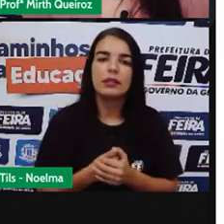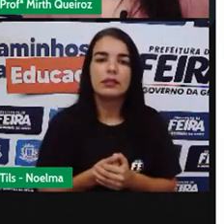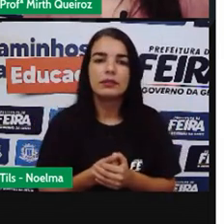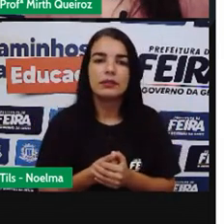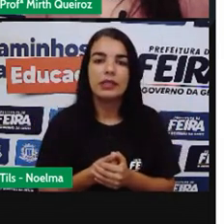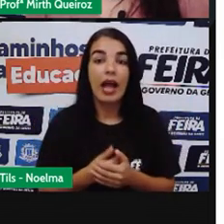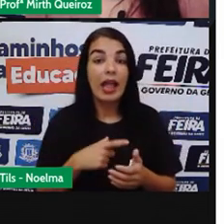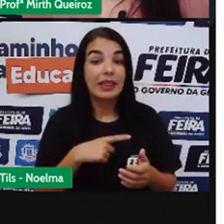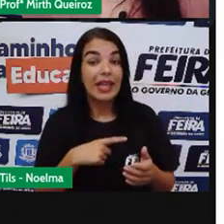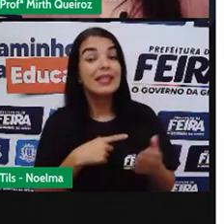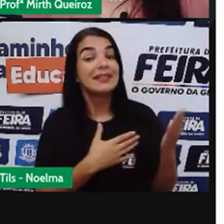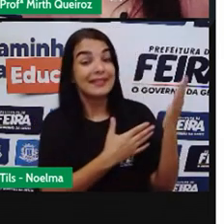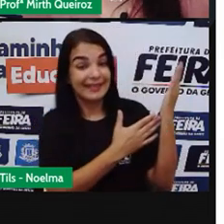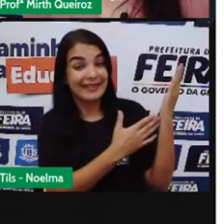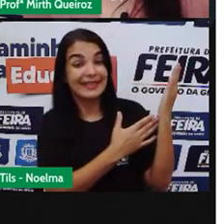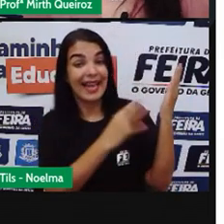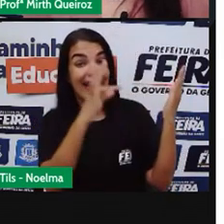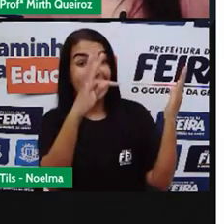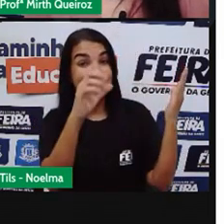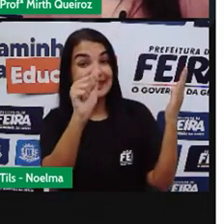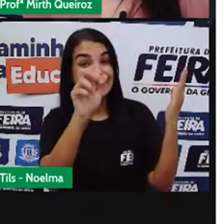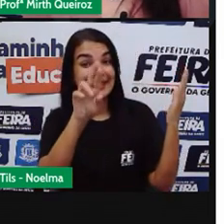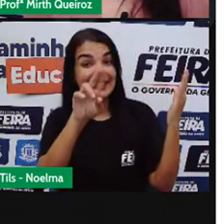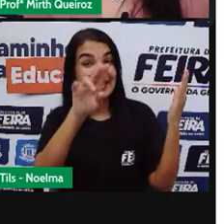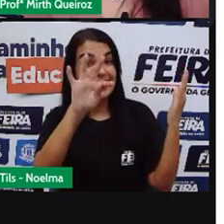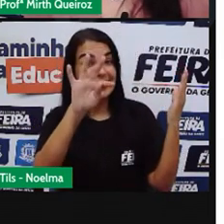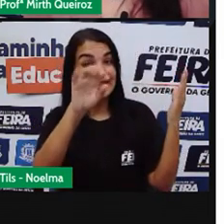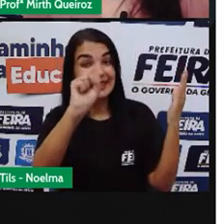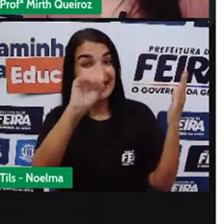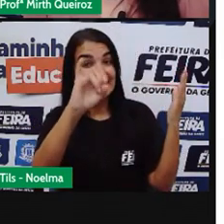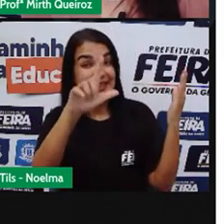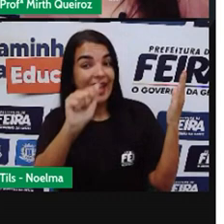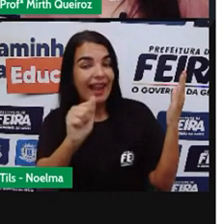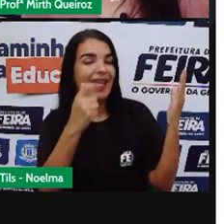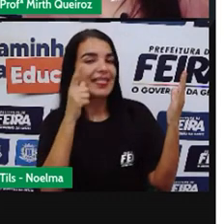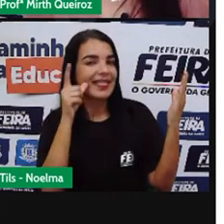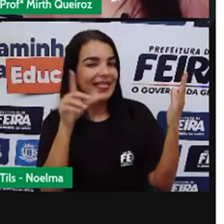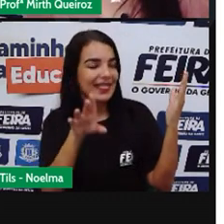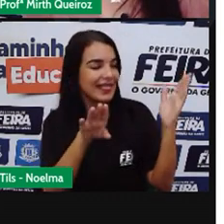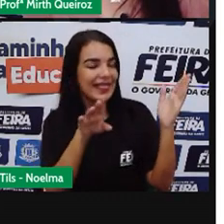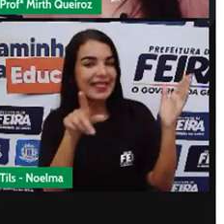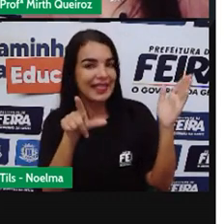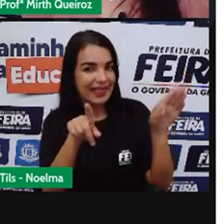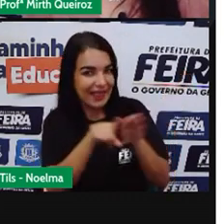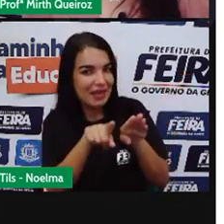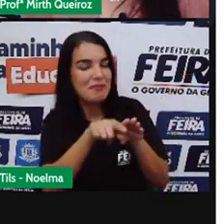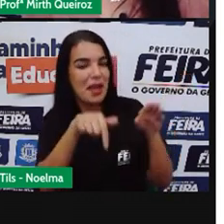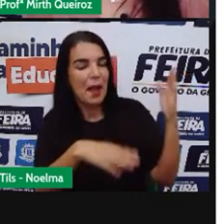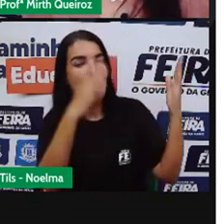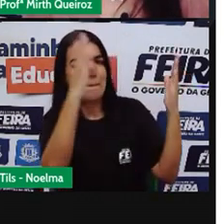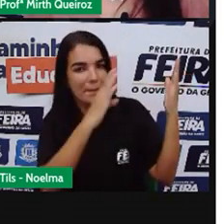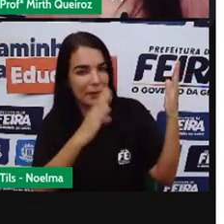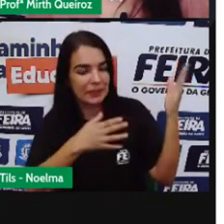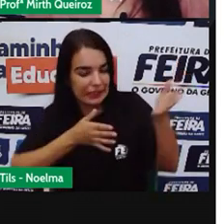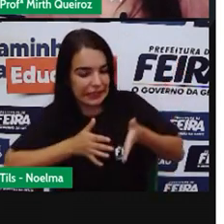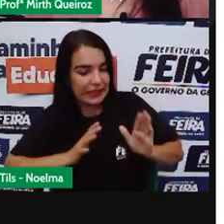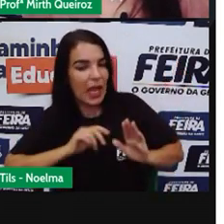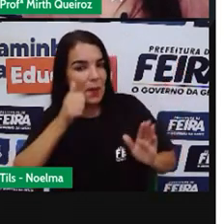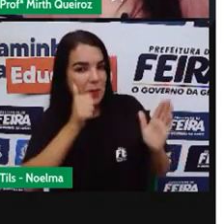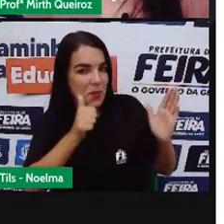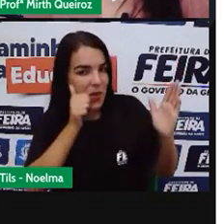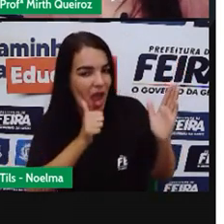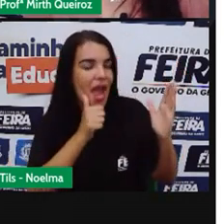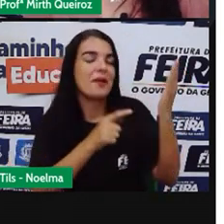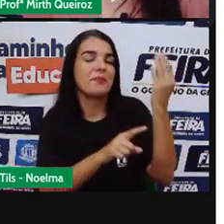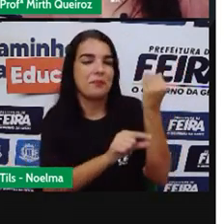Temos aqui também Floresta De Tarsila do Amaral Que é uma pintora Brasileira Também Onde ela